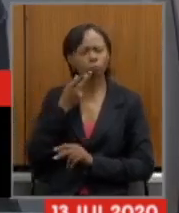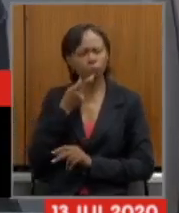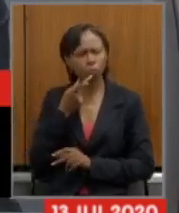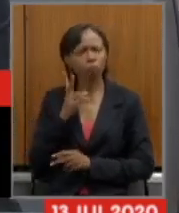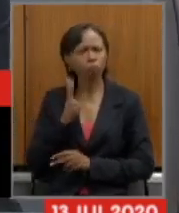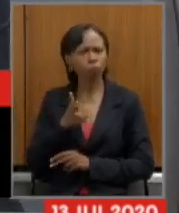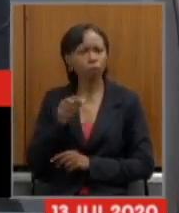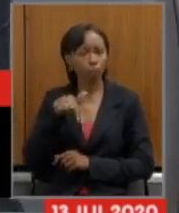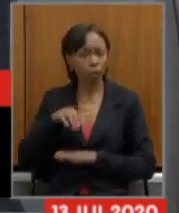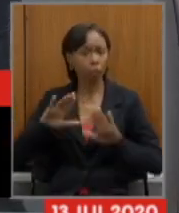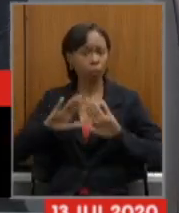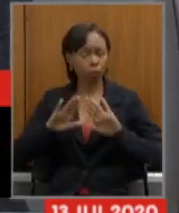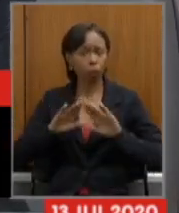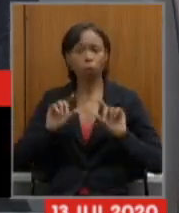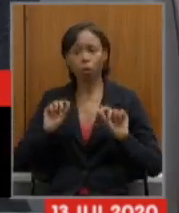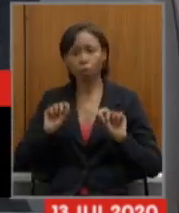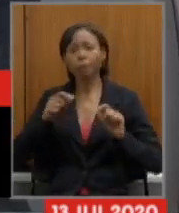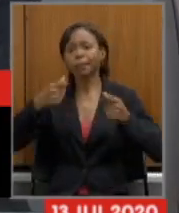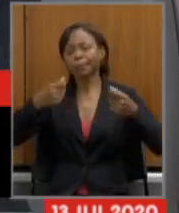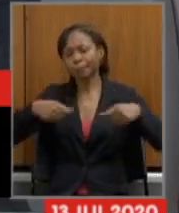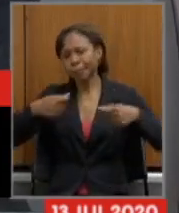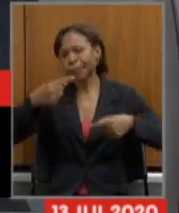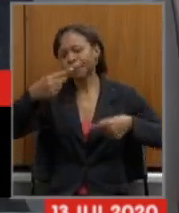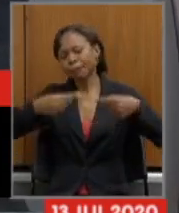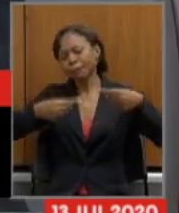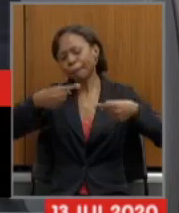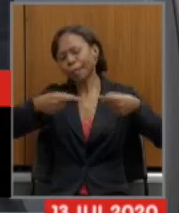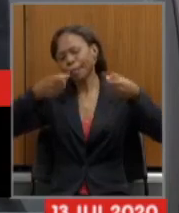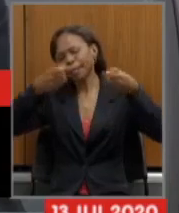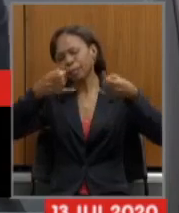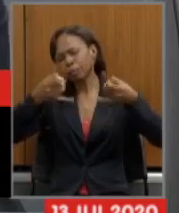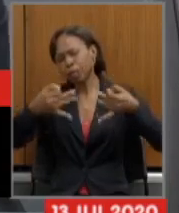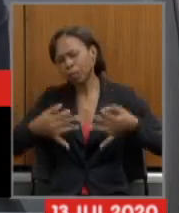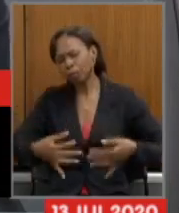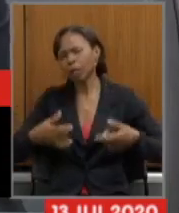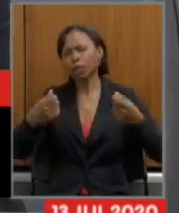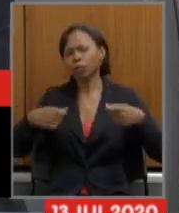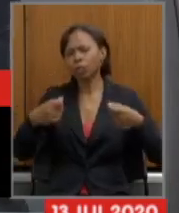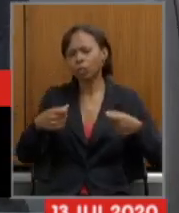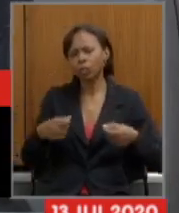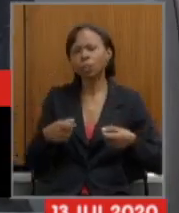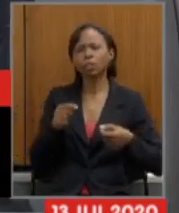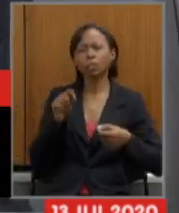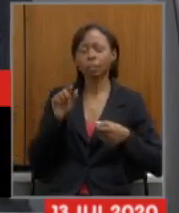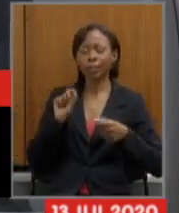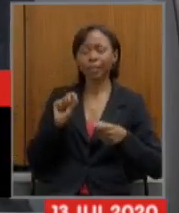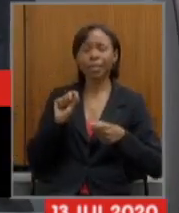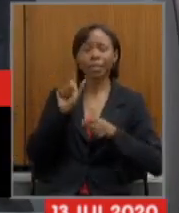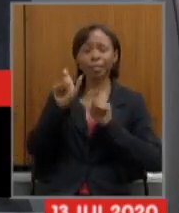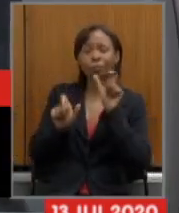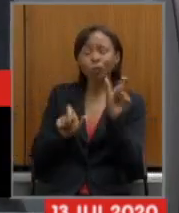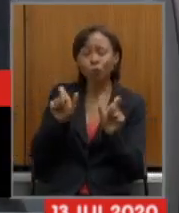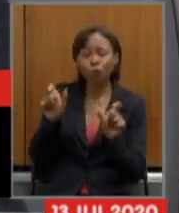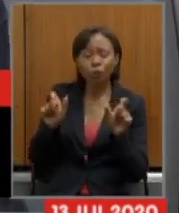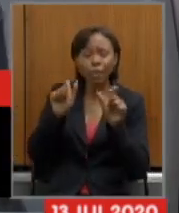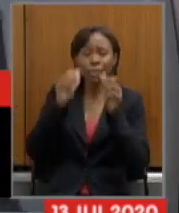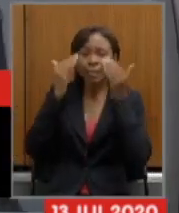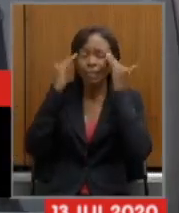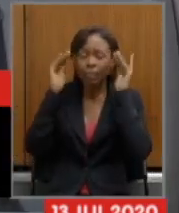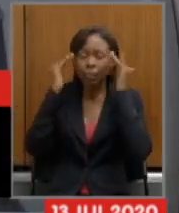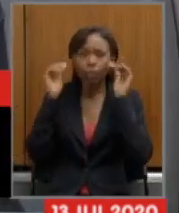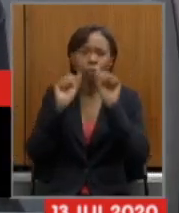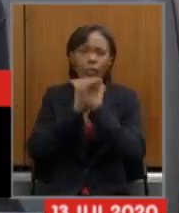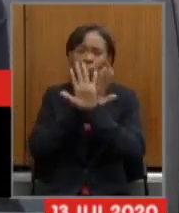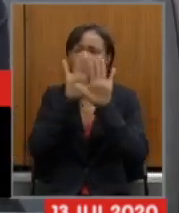assembleia é preciso debater é preciso explicar é preciso fazer com as pessoas compreendam de forma muito transparente